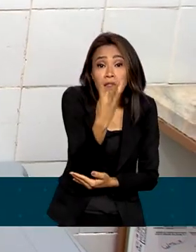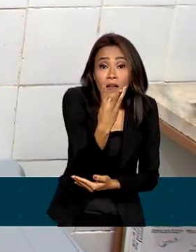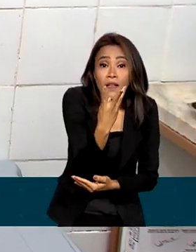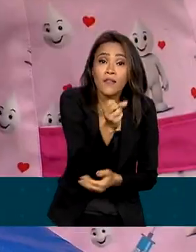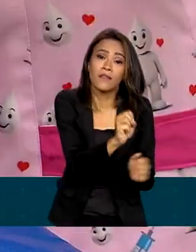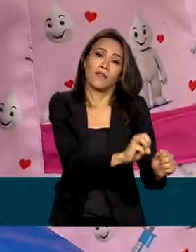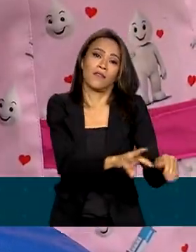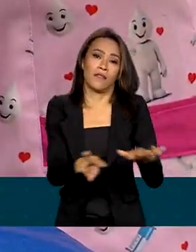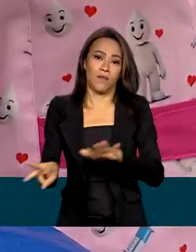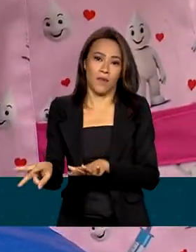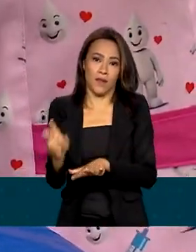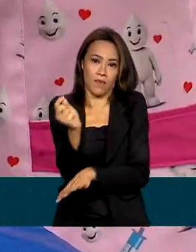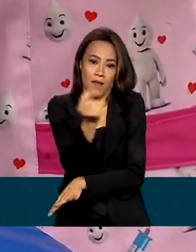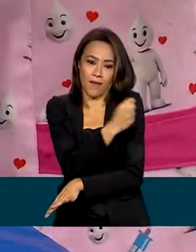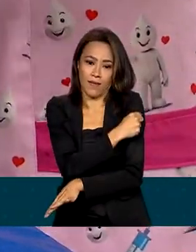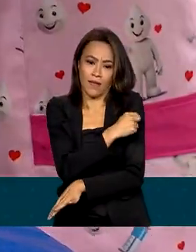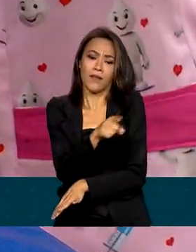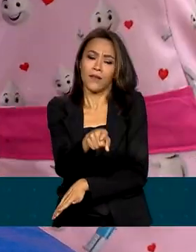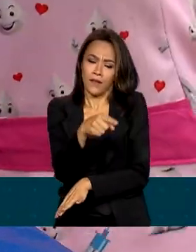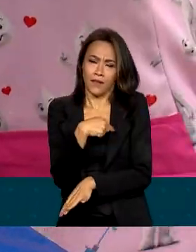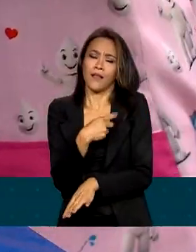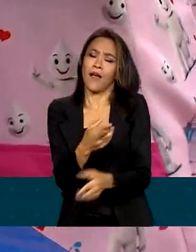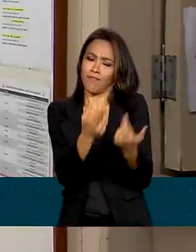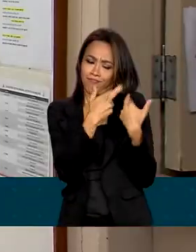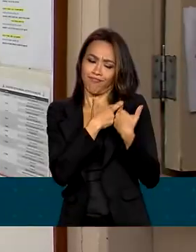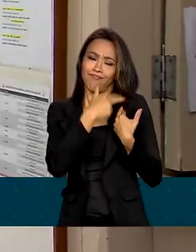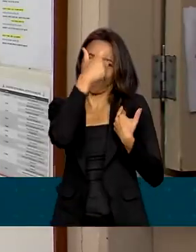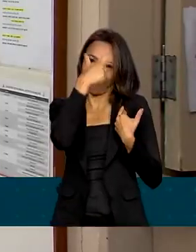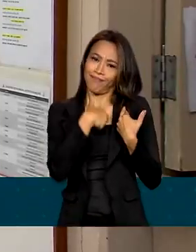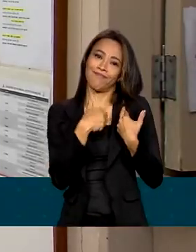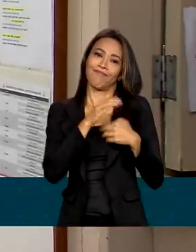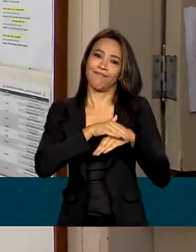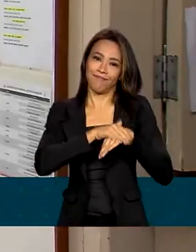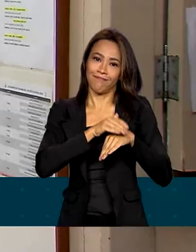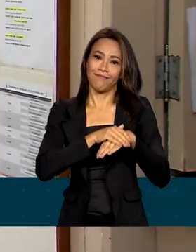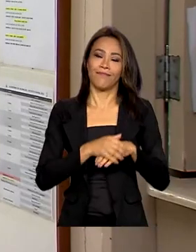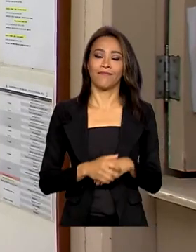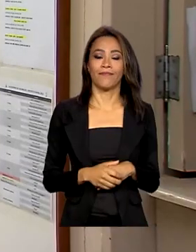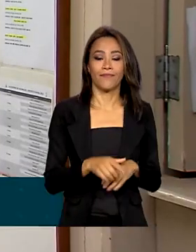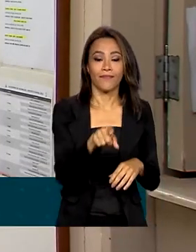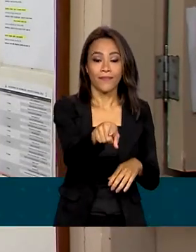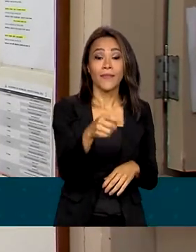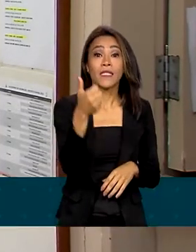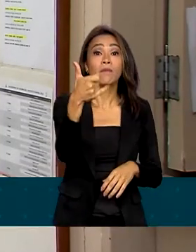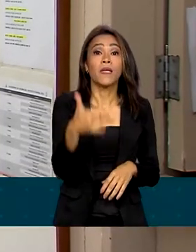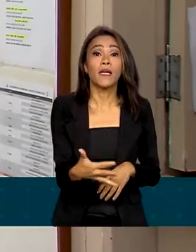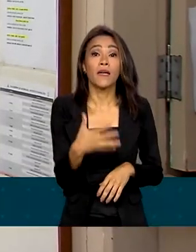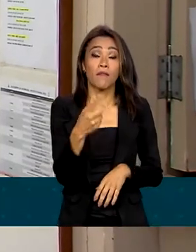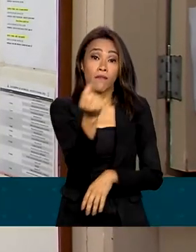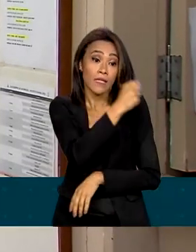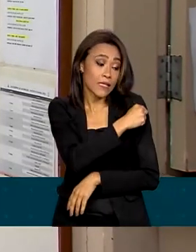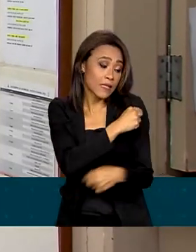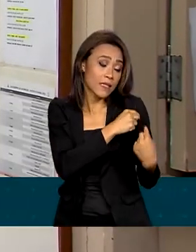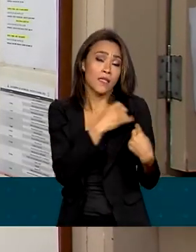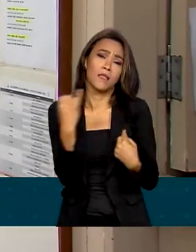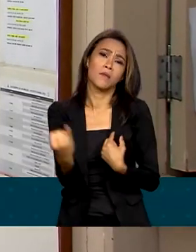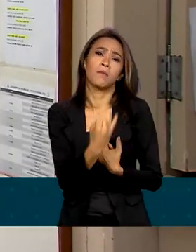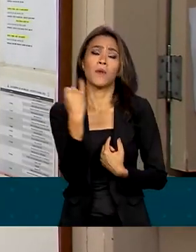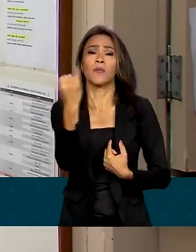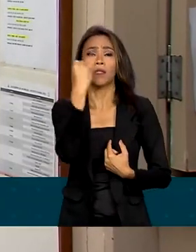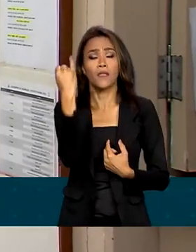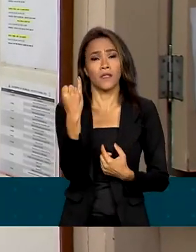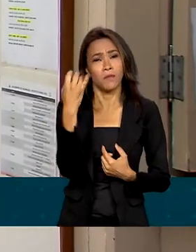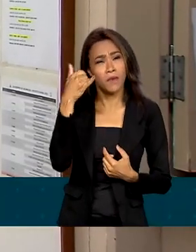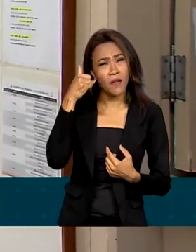imunizada e garante que está fazendo a sua parte. As vacinas são muito importantes para não correr